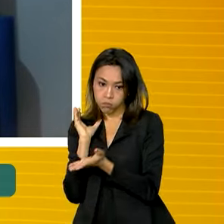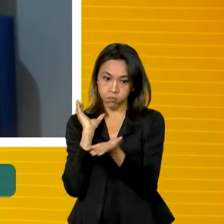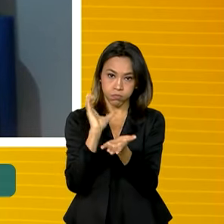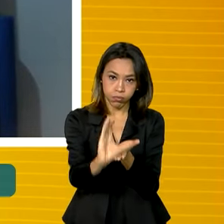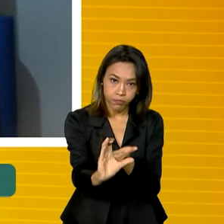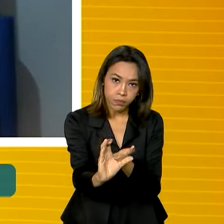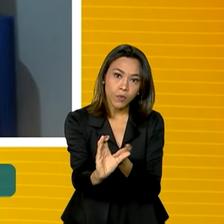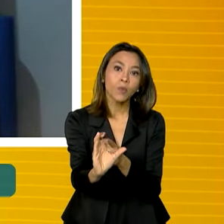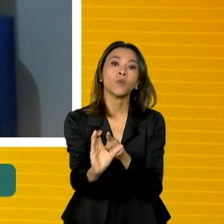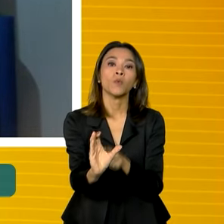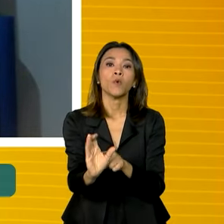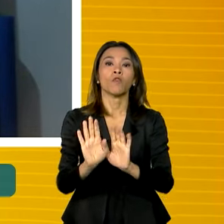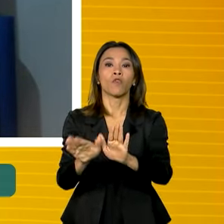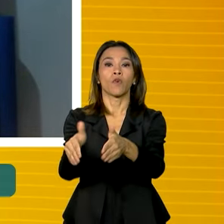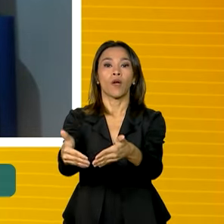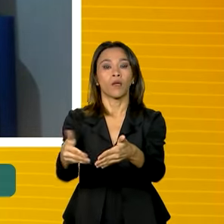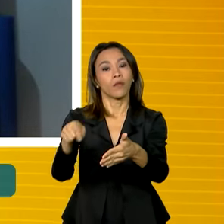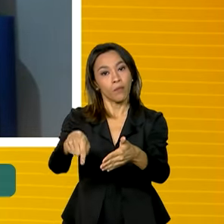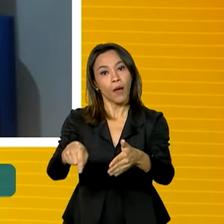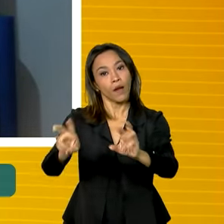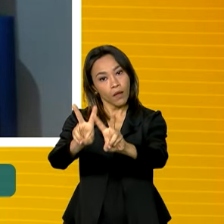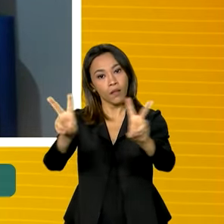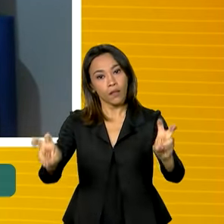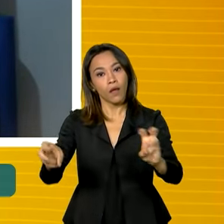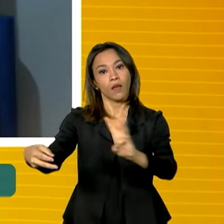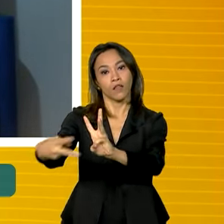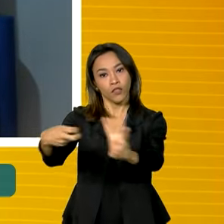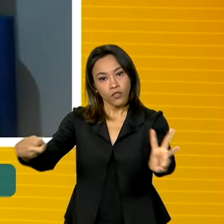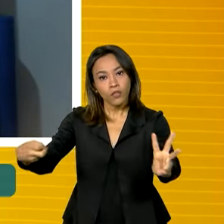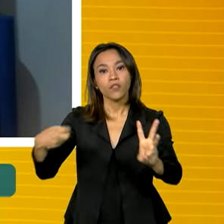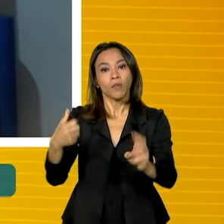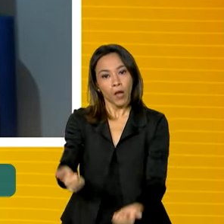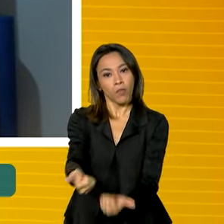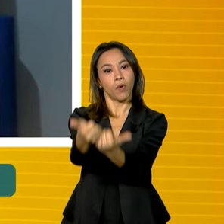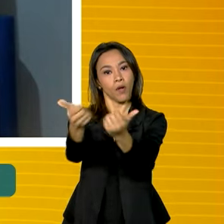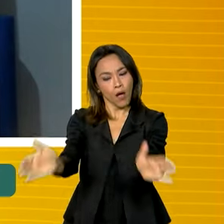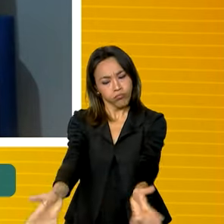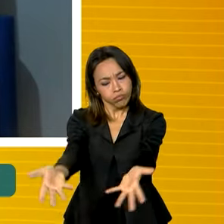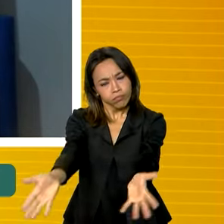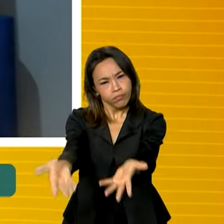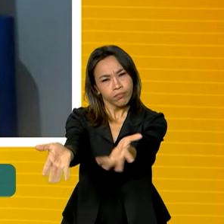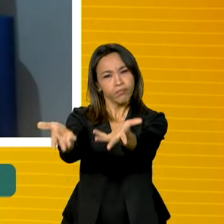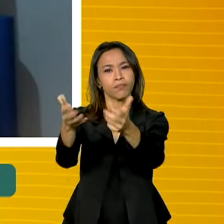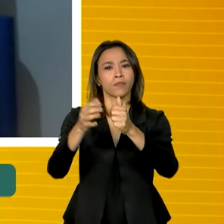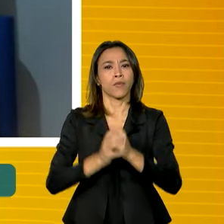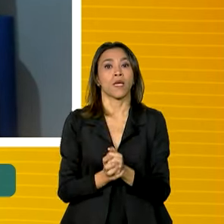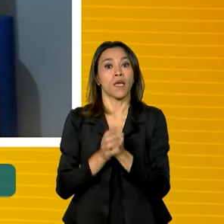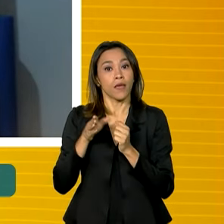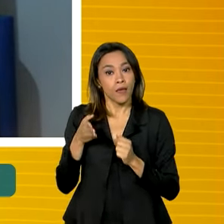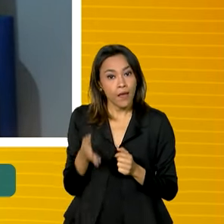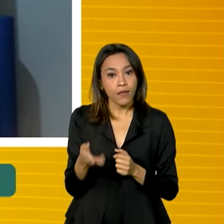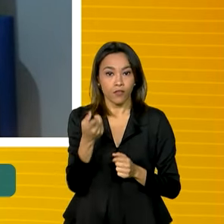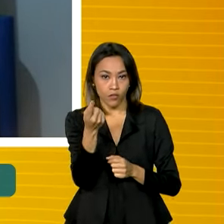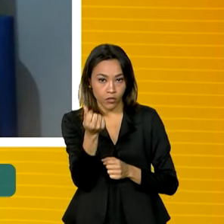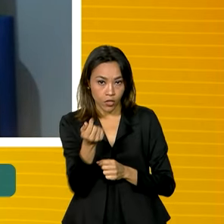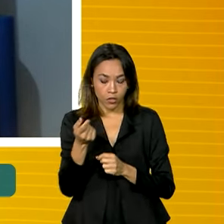para a pauta indígena, com projetos onde a gestão dos recursos